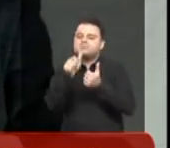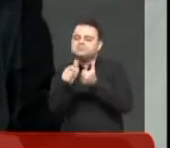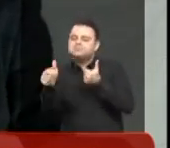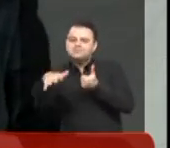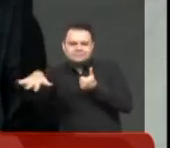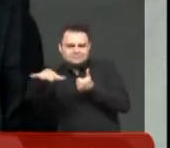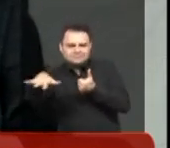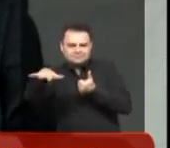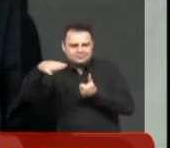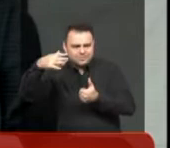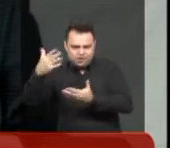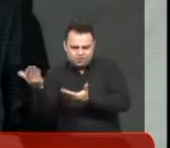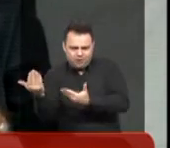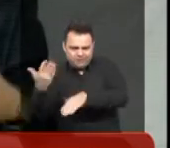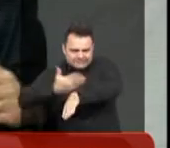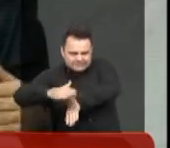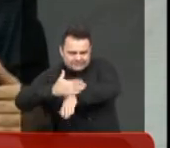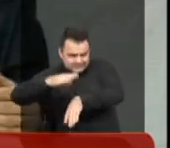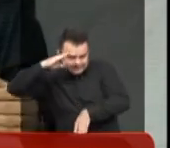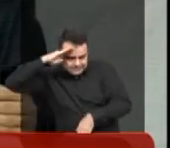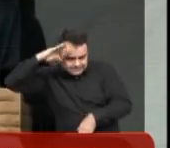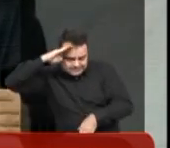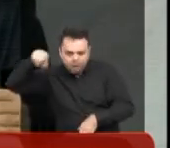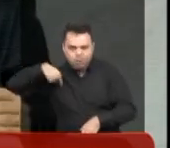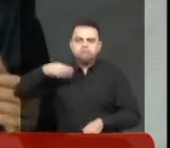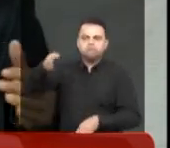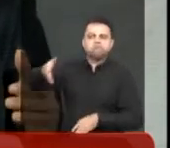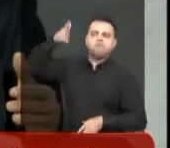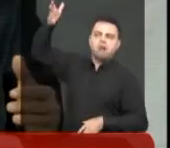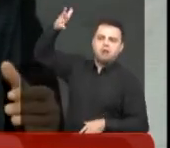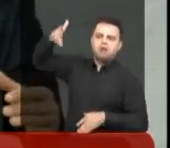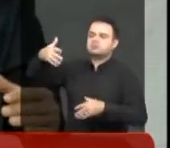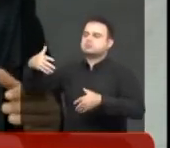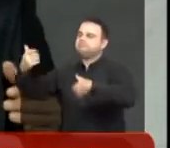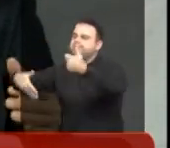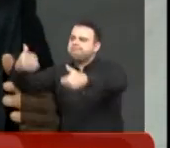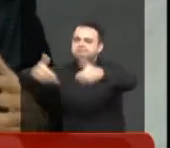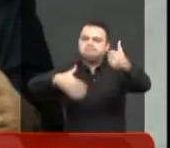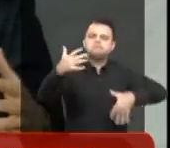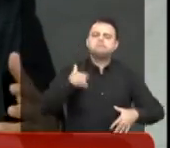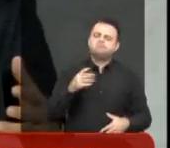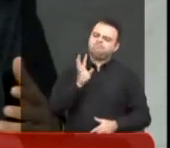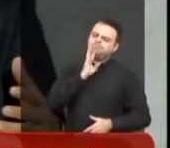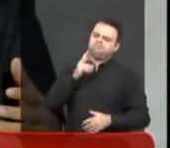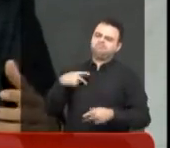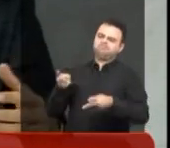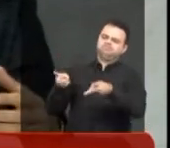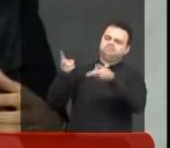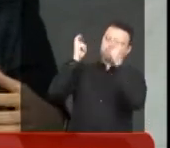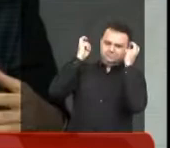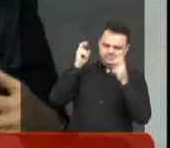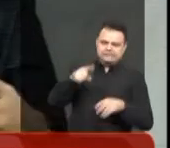e eu sempre fiz palestra para eles, e eu notava essa dificuldade. Não todos os atiradores, mas uma parte